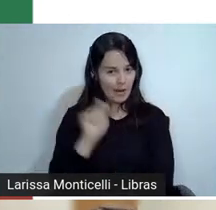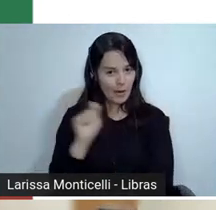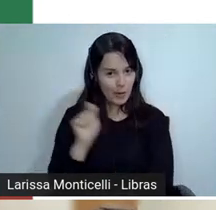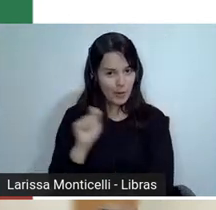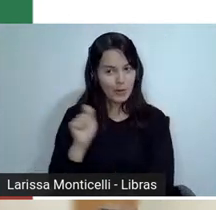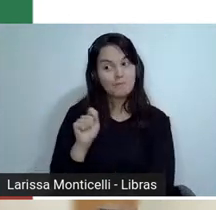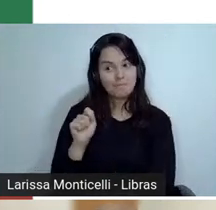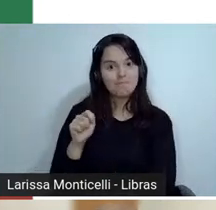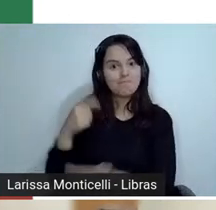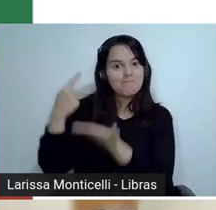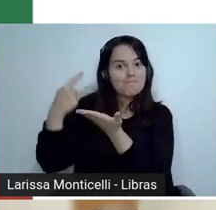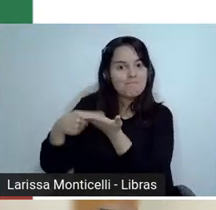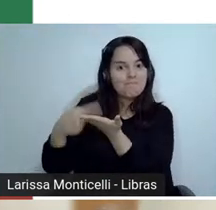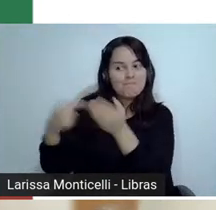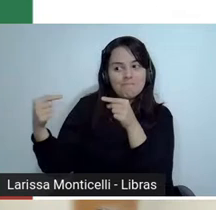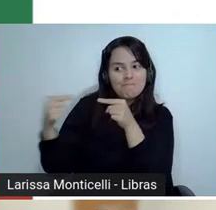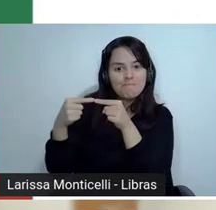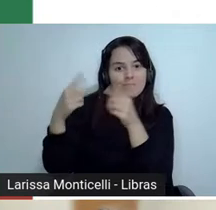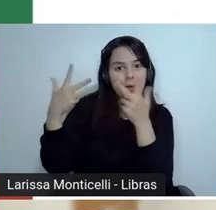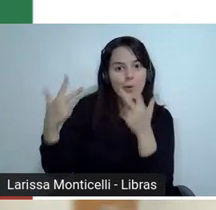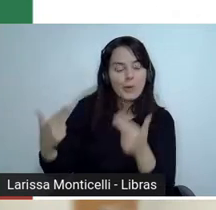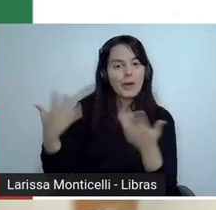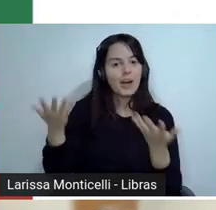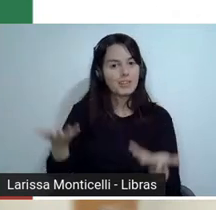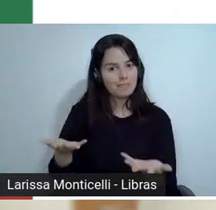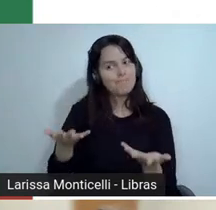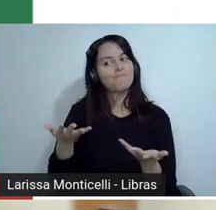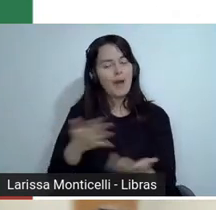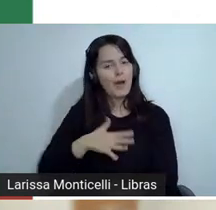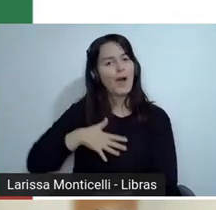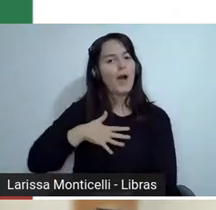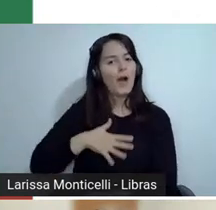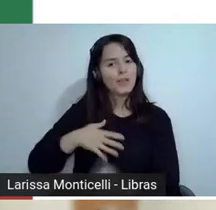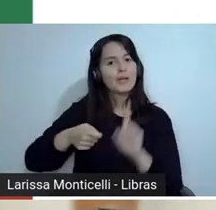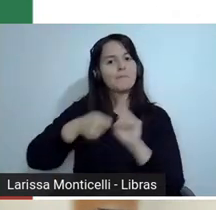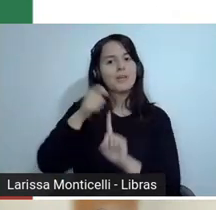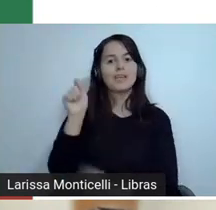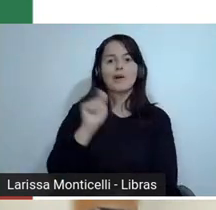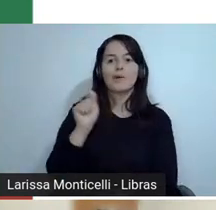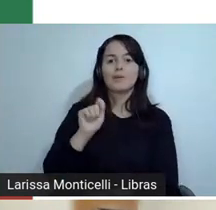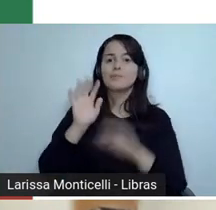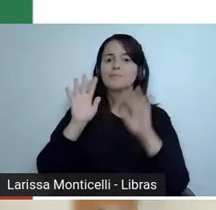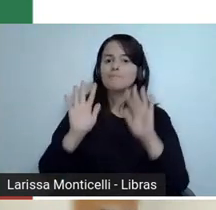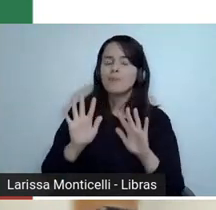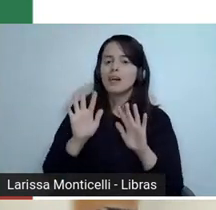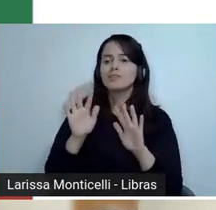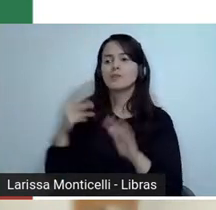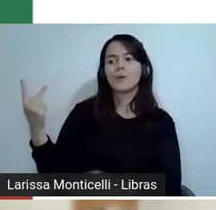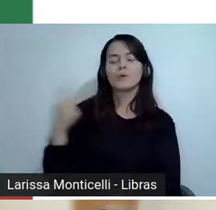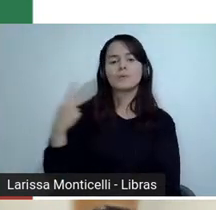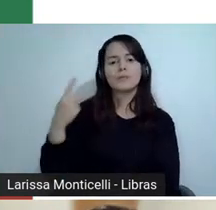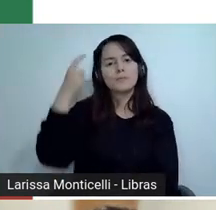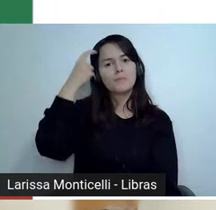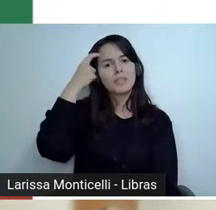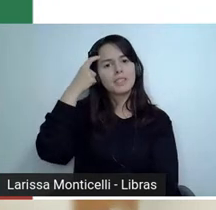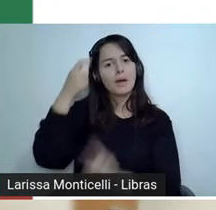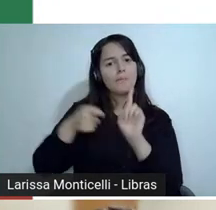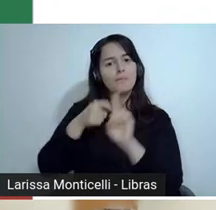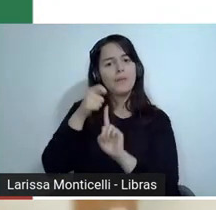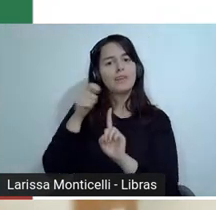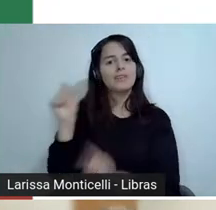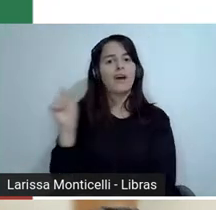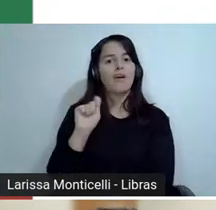E olha que a gente tem motivo para gostar do mês de agosto, né, Fernanda? E ainda assim, esses dias a gente estava pensando que ele passou se